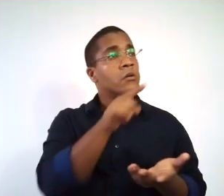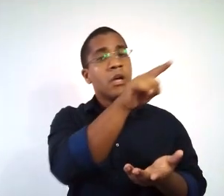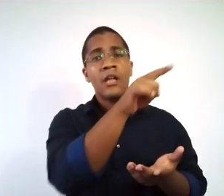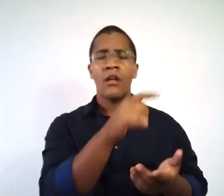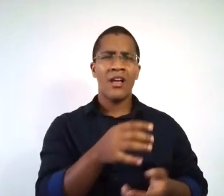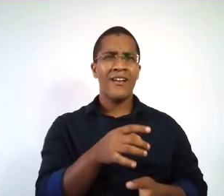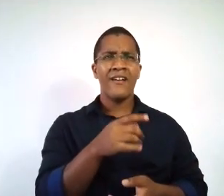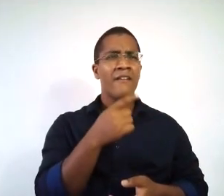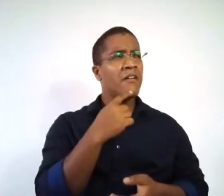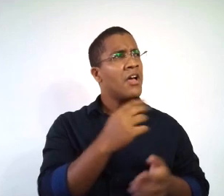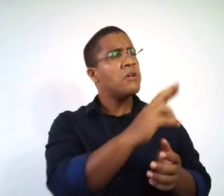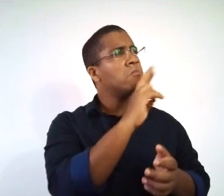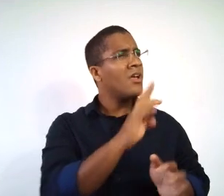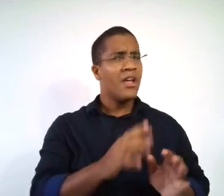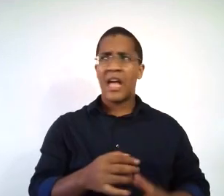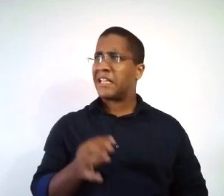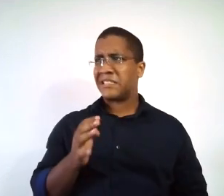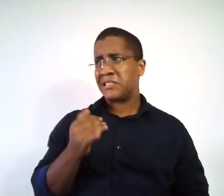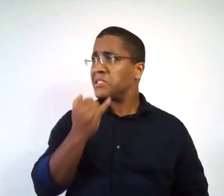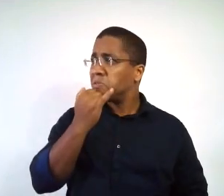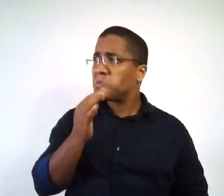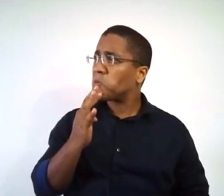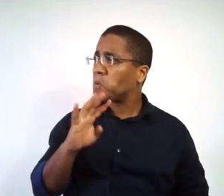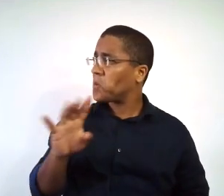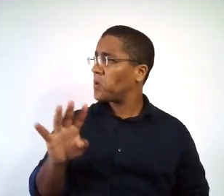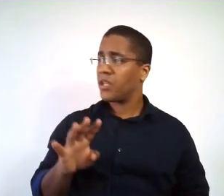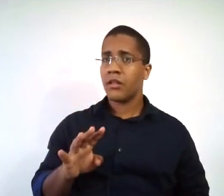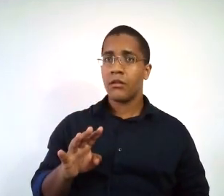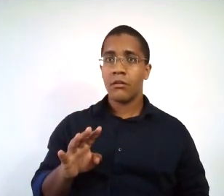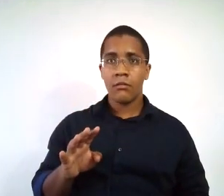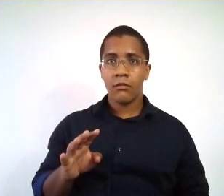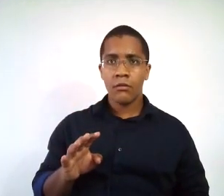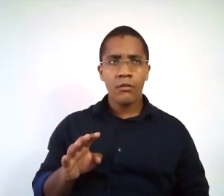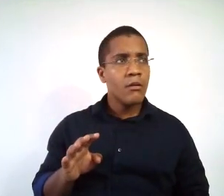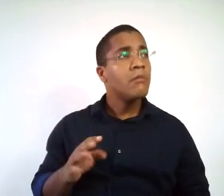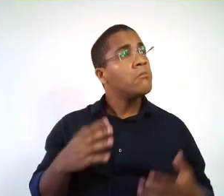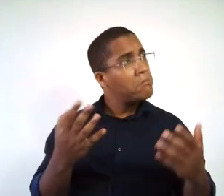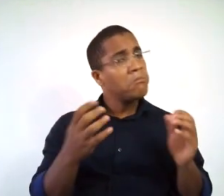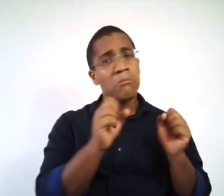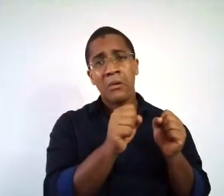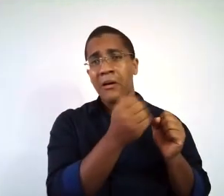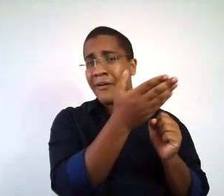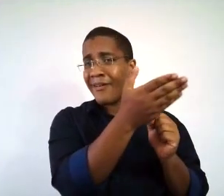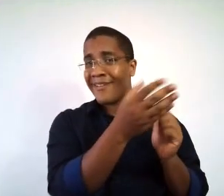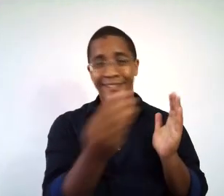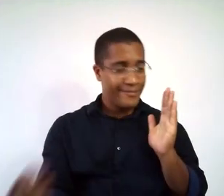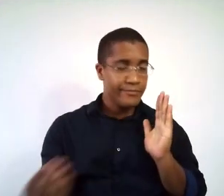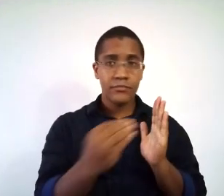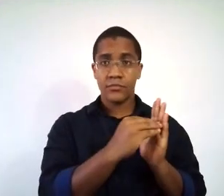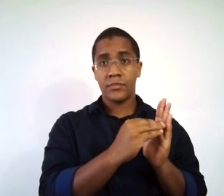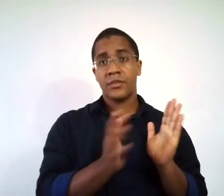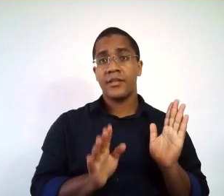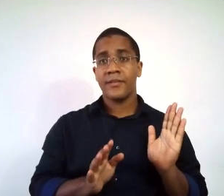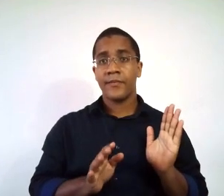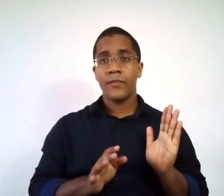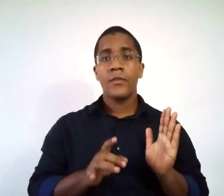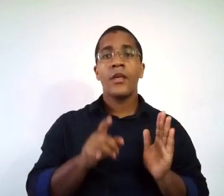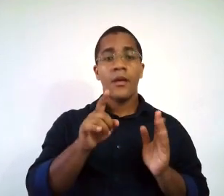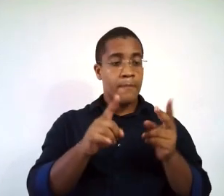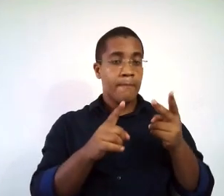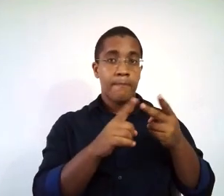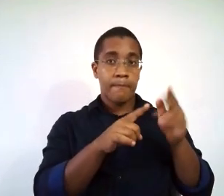não conhece. Ou até mesmo ela pode dizer que não conhece nenhum jogo esportivo. Segunda pergunta,